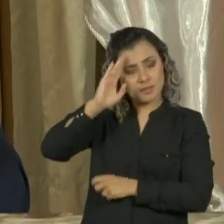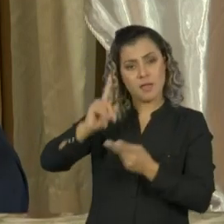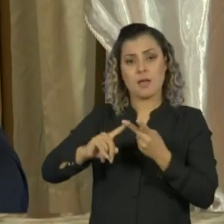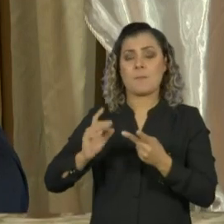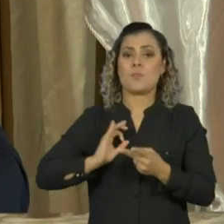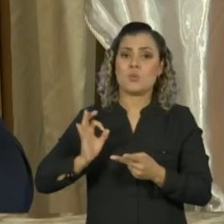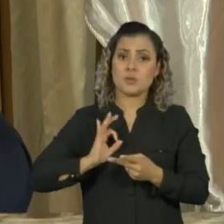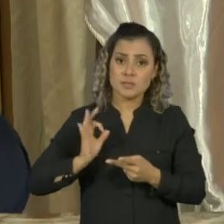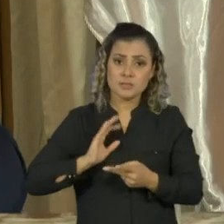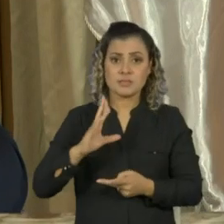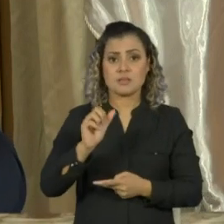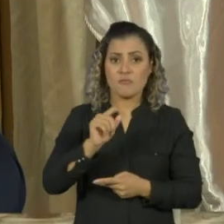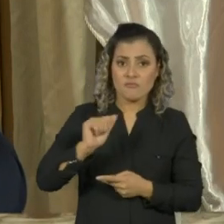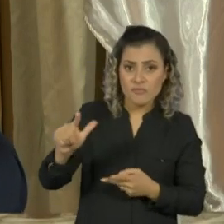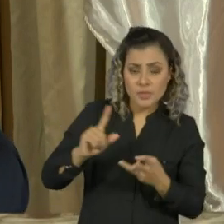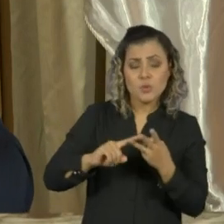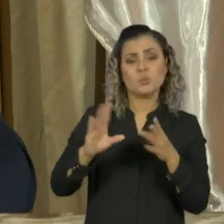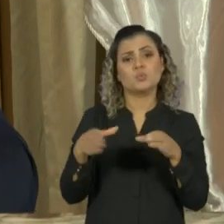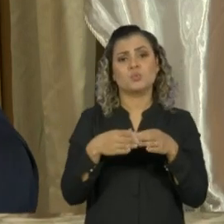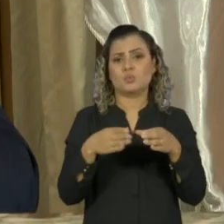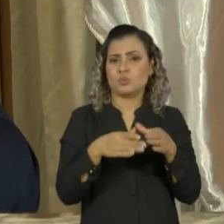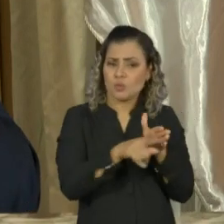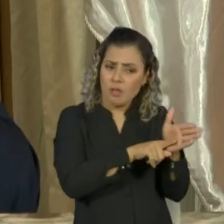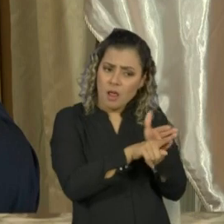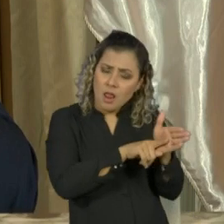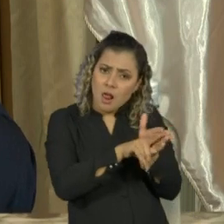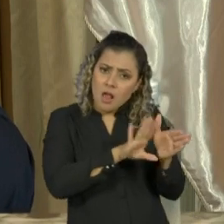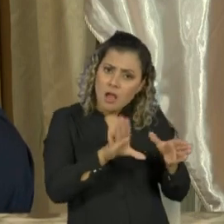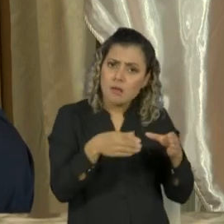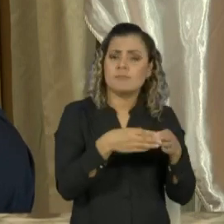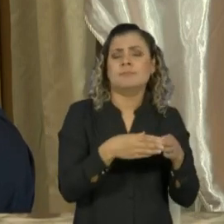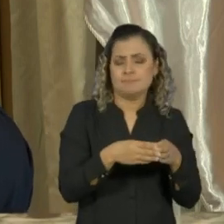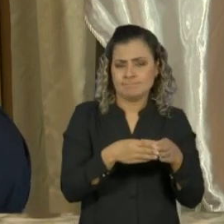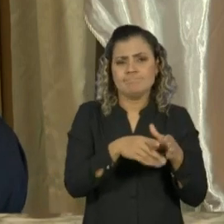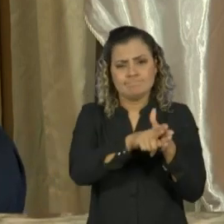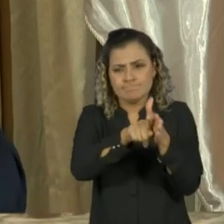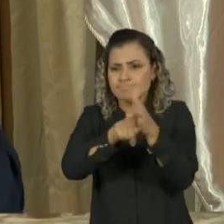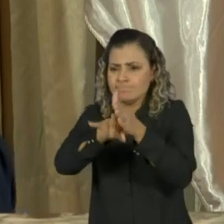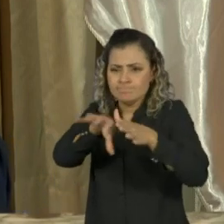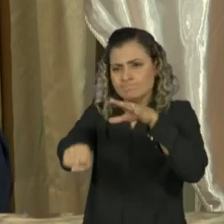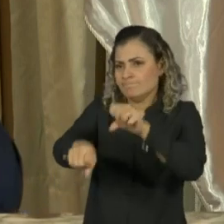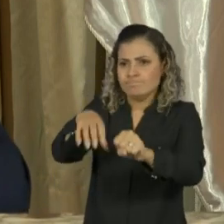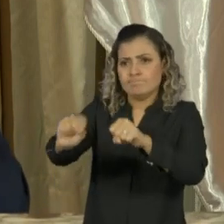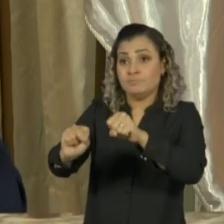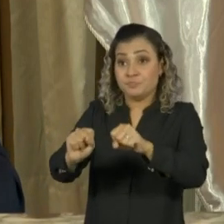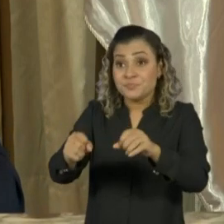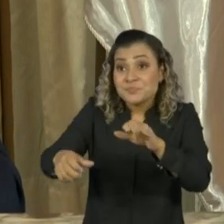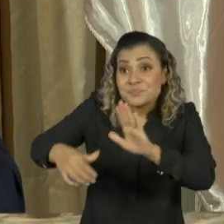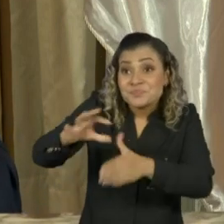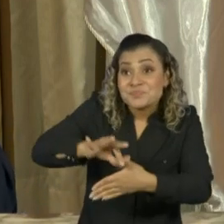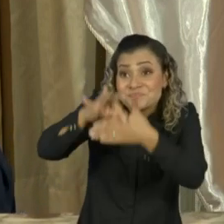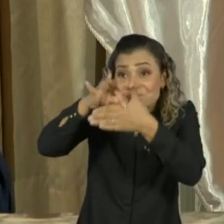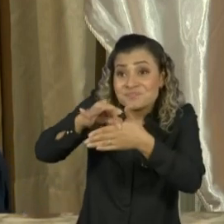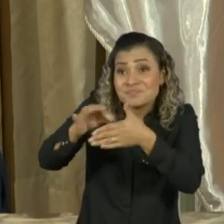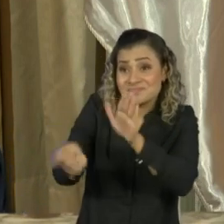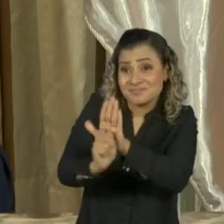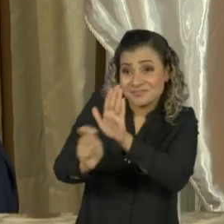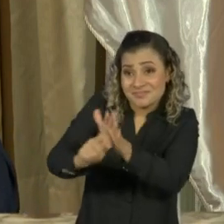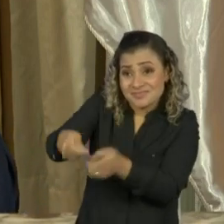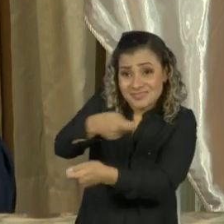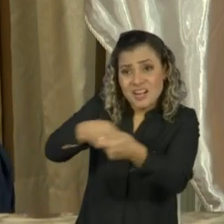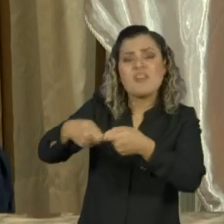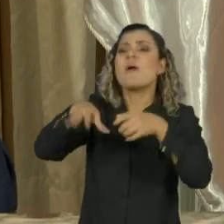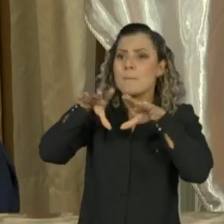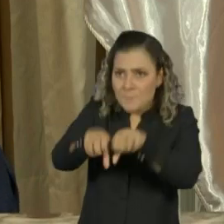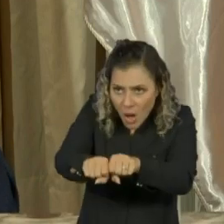da polícia civil com inteligência, fazendo a prisão de líderes do tráfico. Mas não se vai